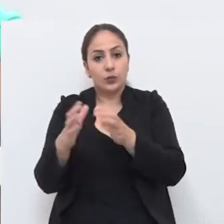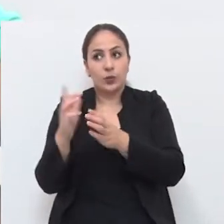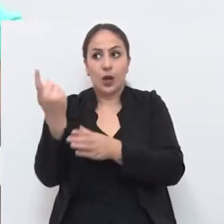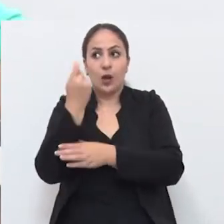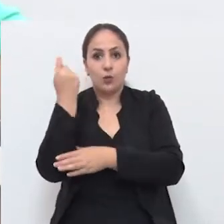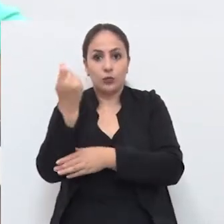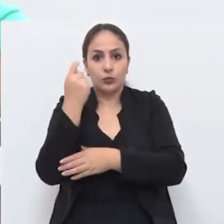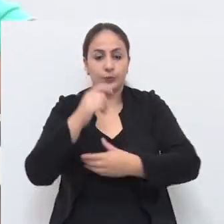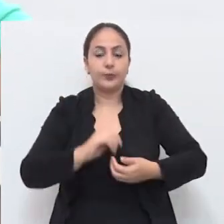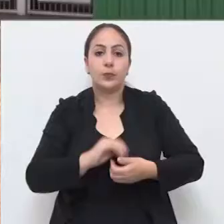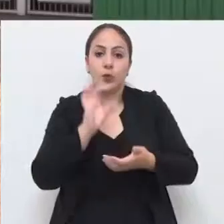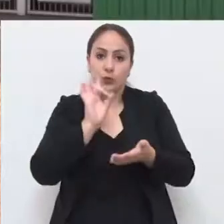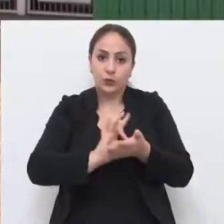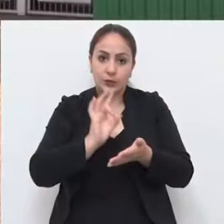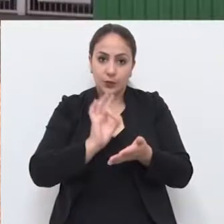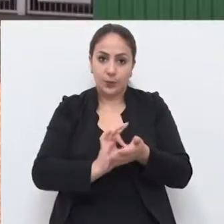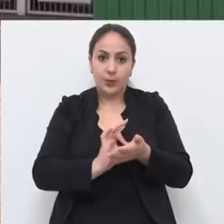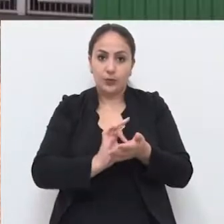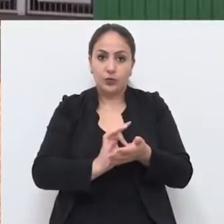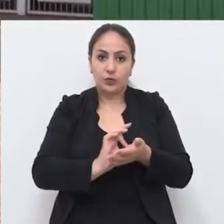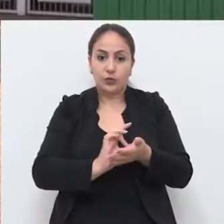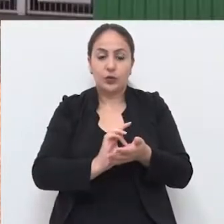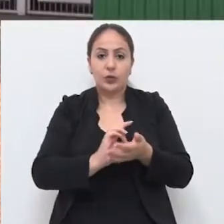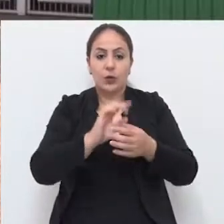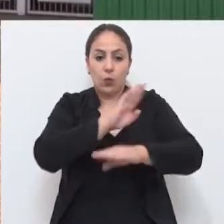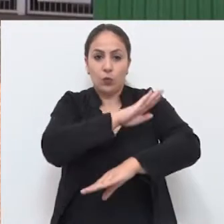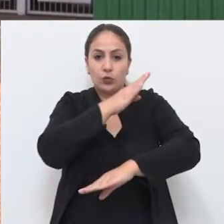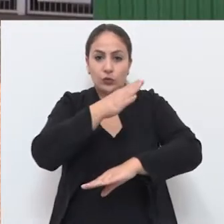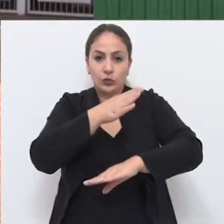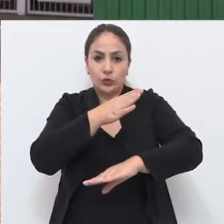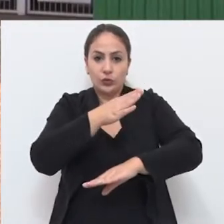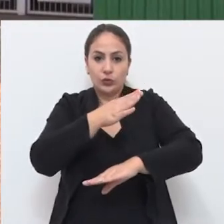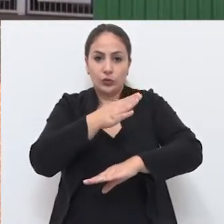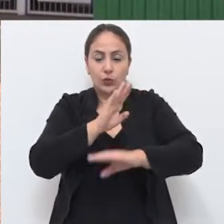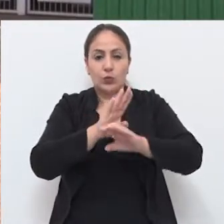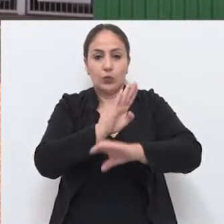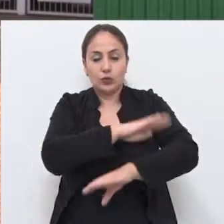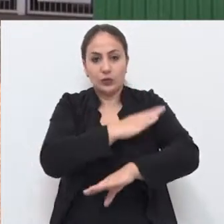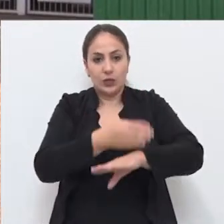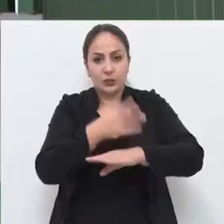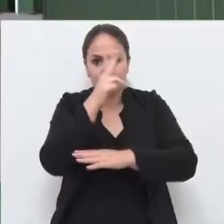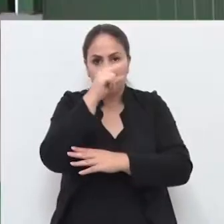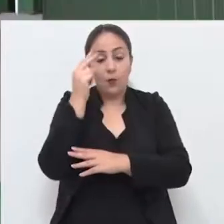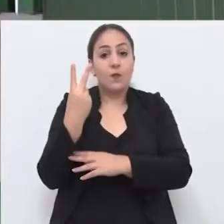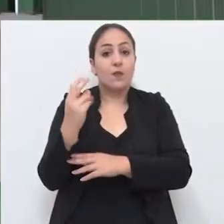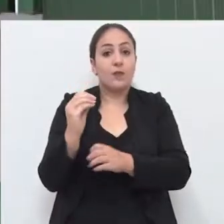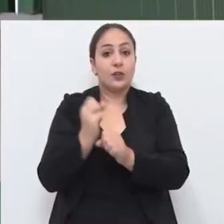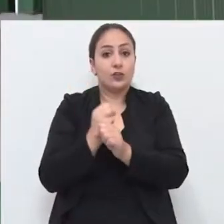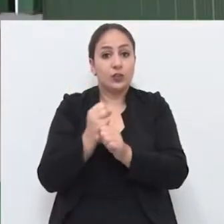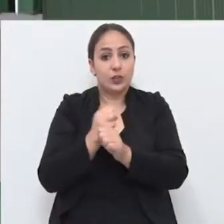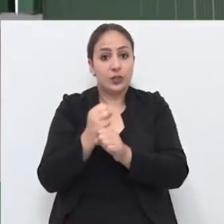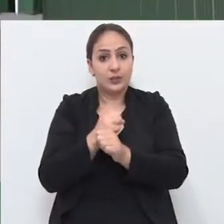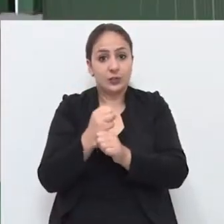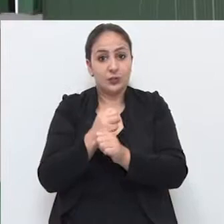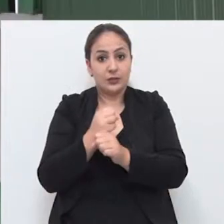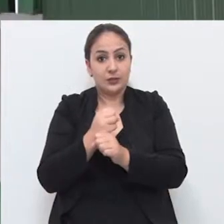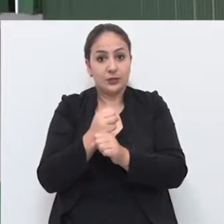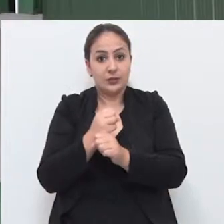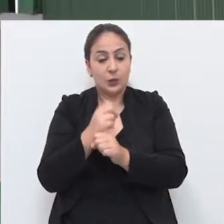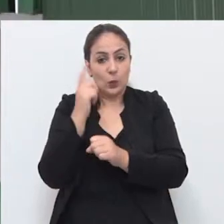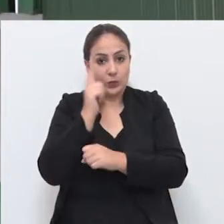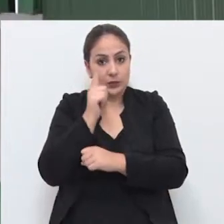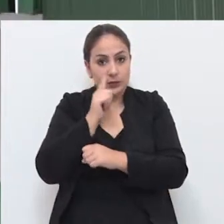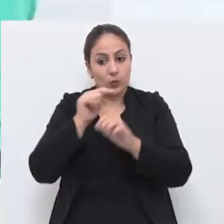Esporte Clube Gaúcho. Atualmente, o ginásio municipal foi cedido por 20 anos ao Alviverde, que venceu a